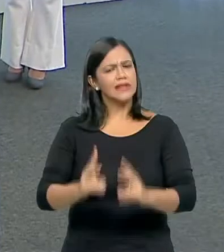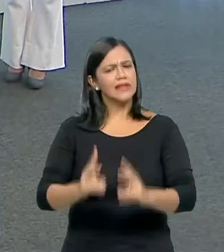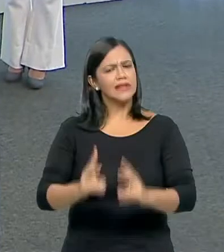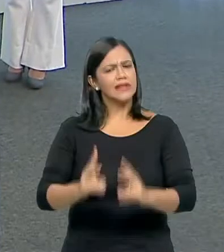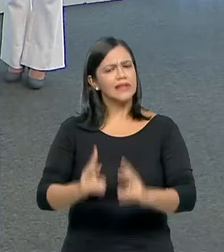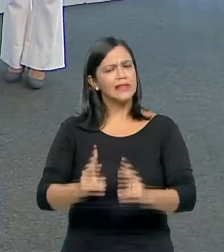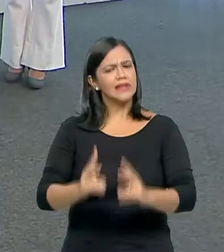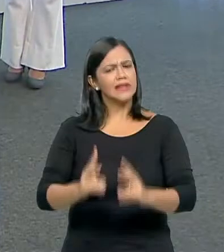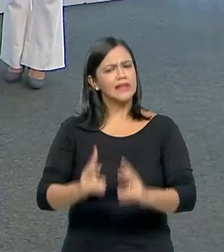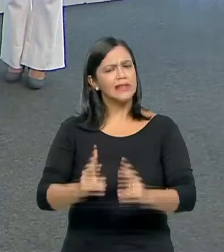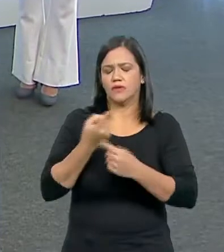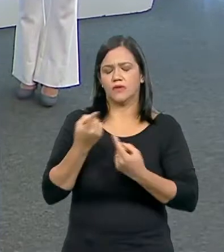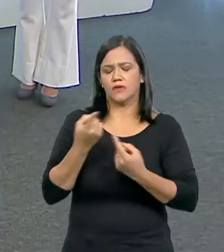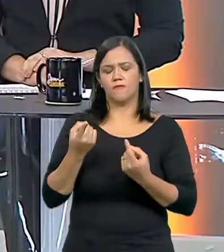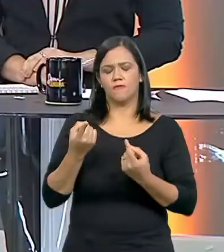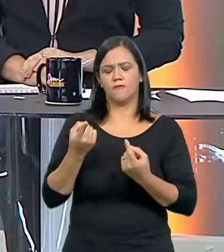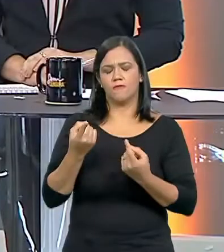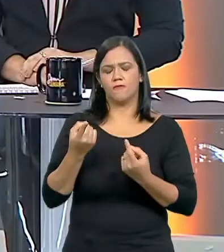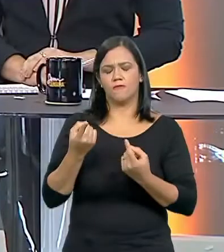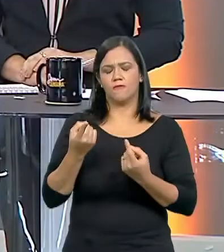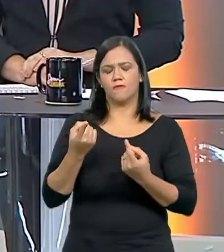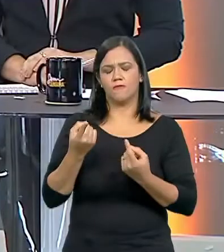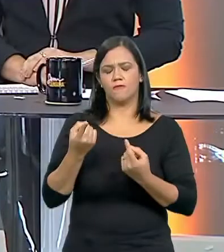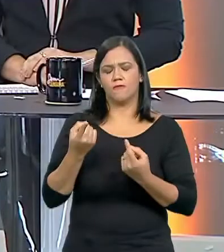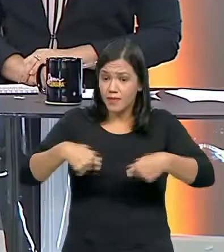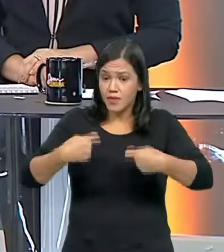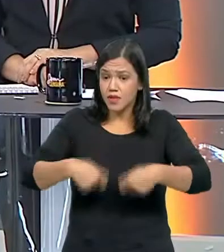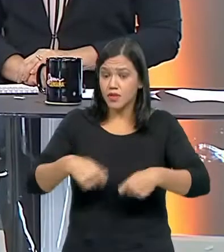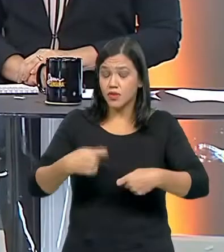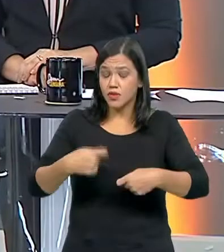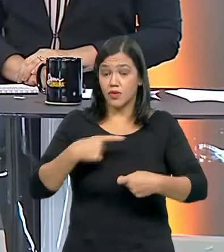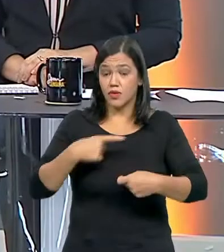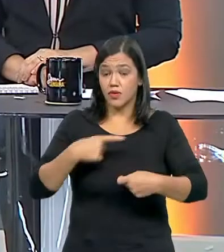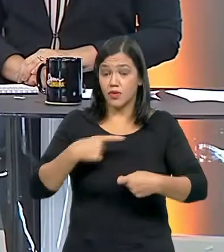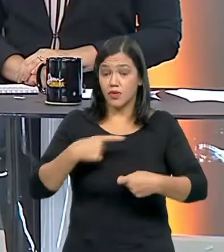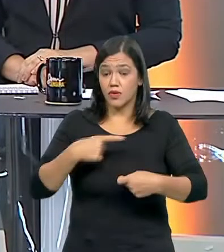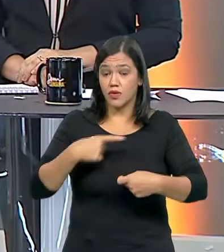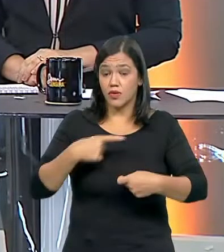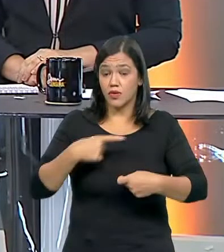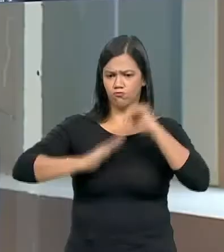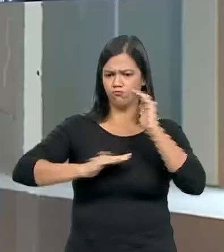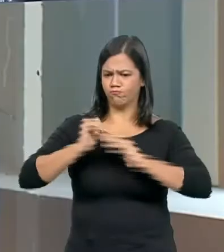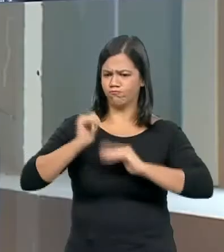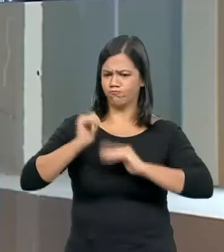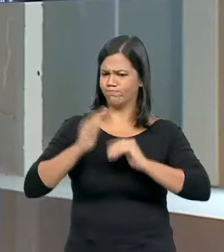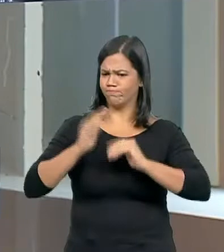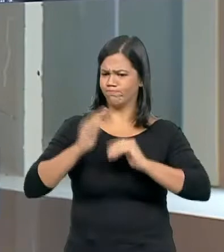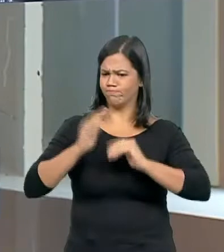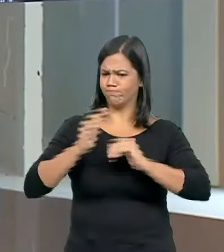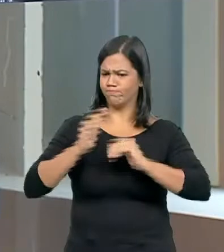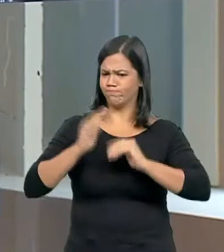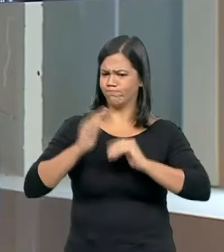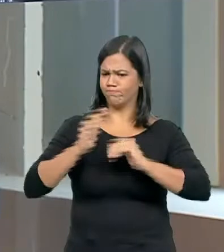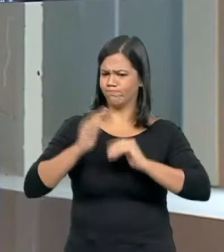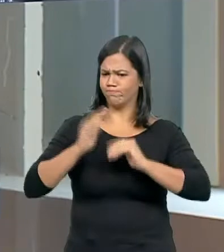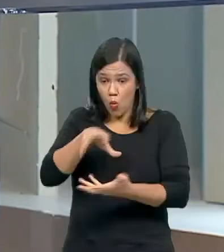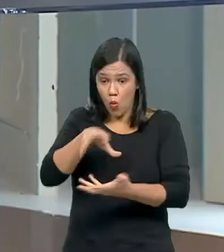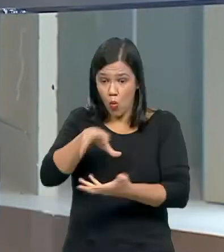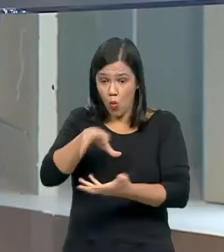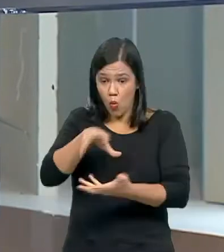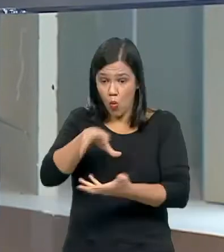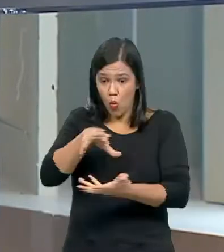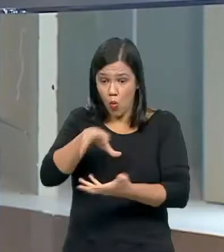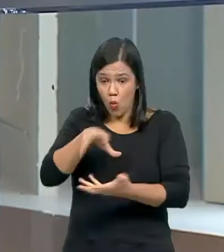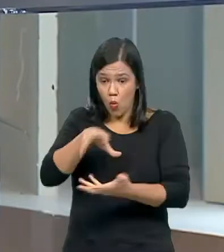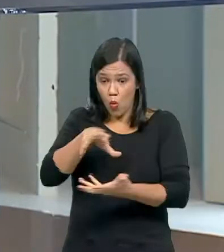muito difícil, porque eu preciso ter gente muito competente. O mundo hoje exige muito mais do